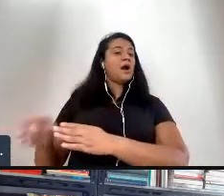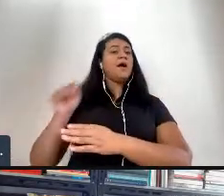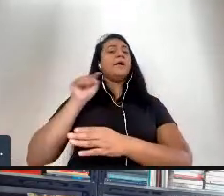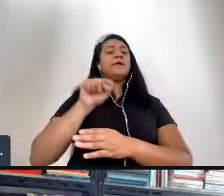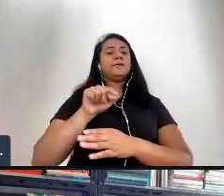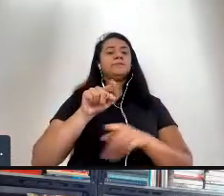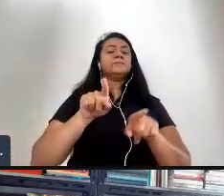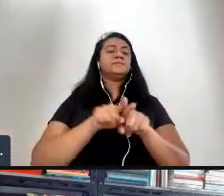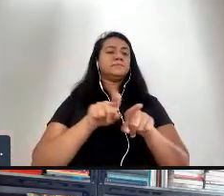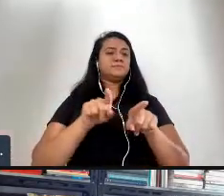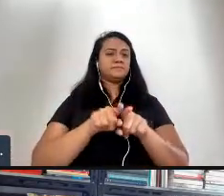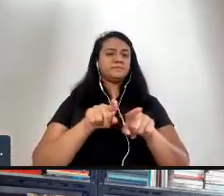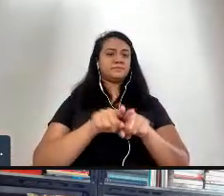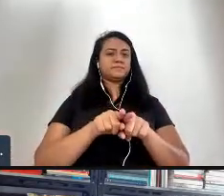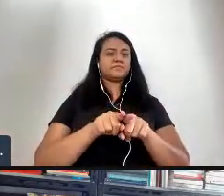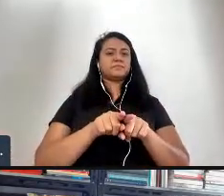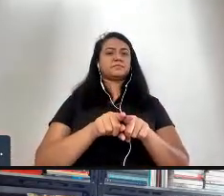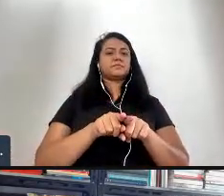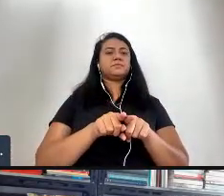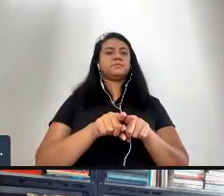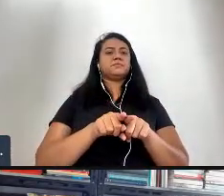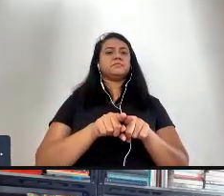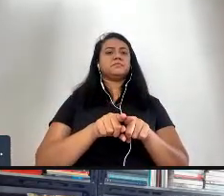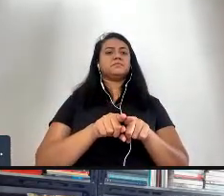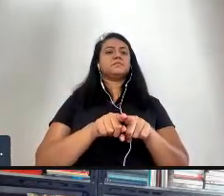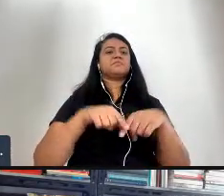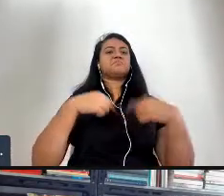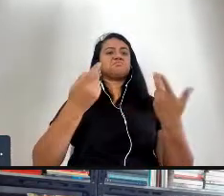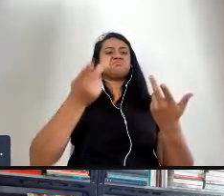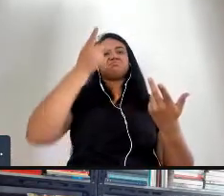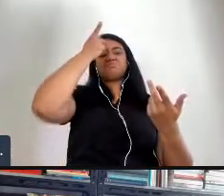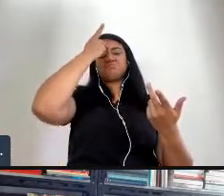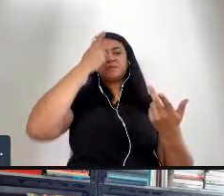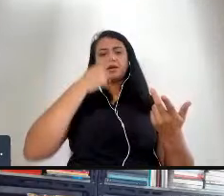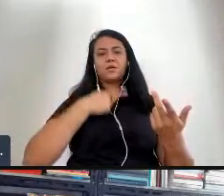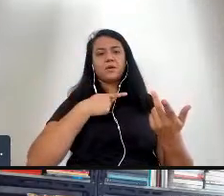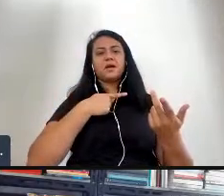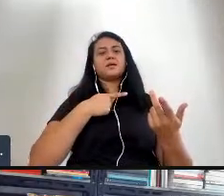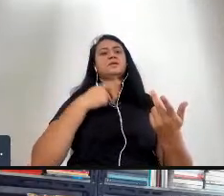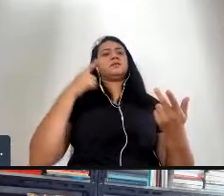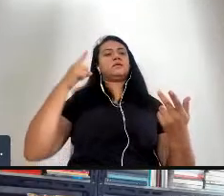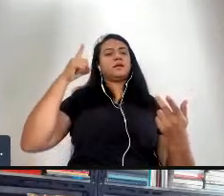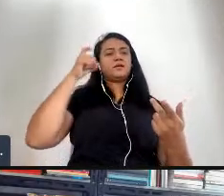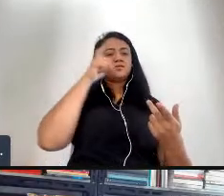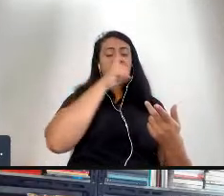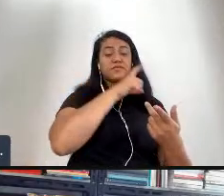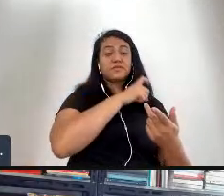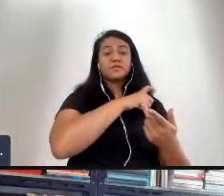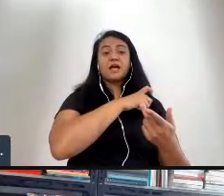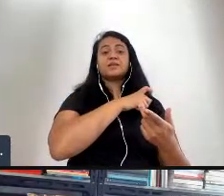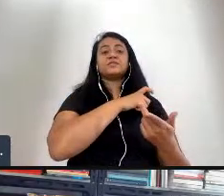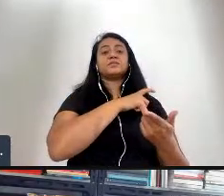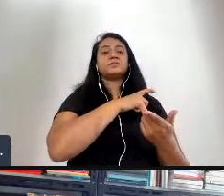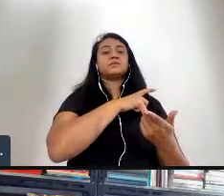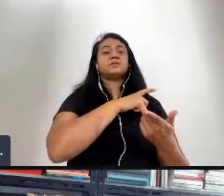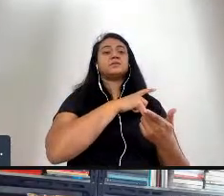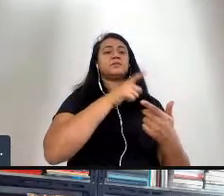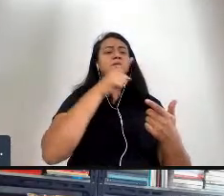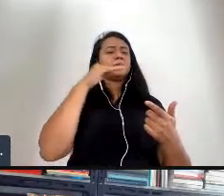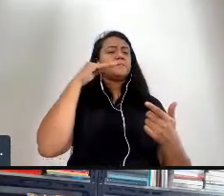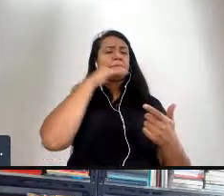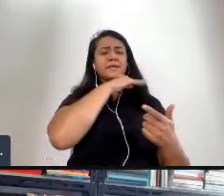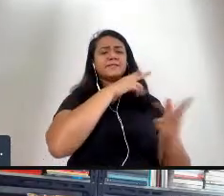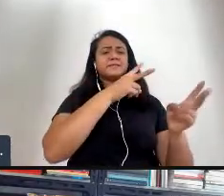um um ecocentrismo uma dificuldade de de perceber